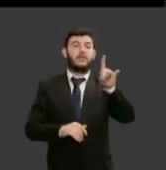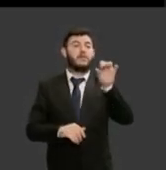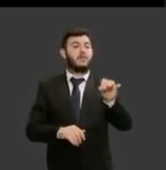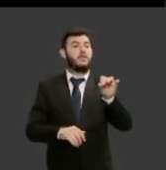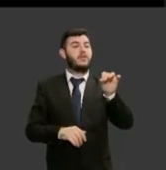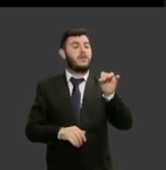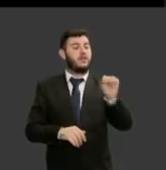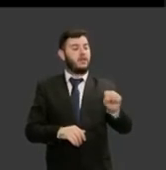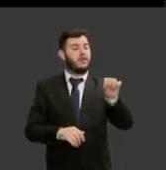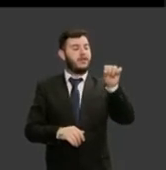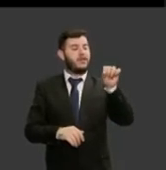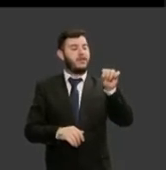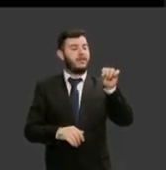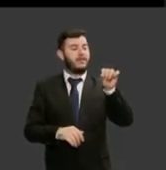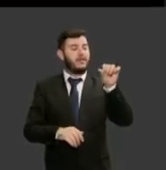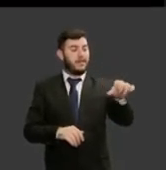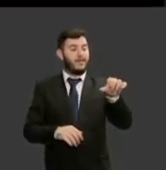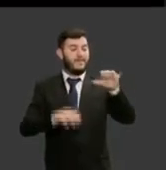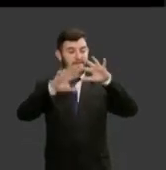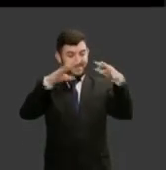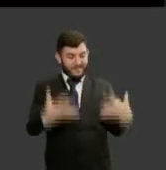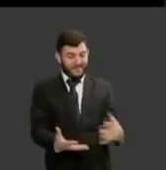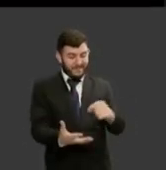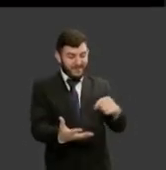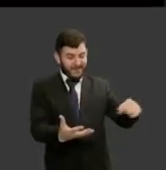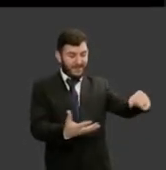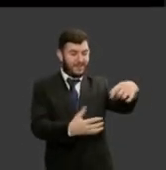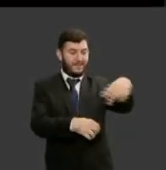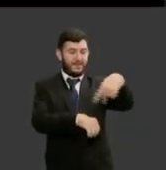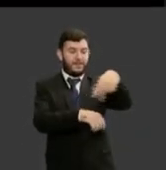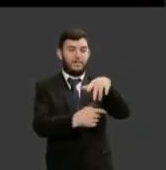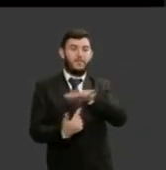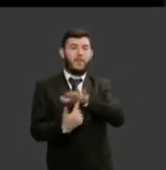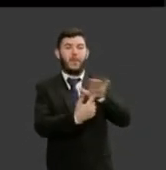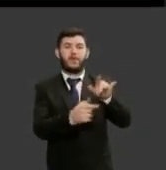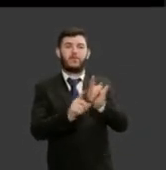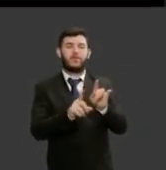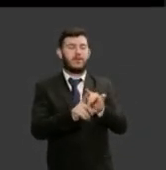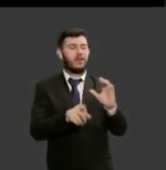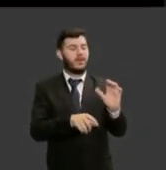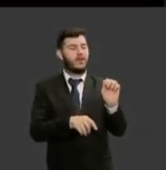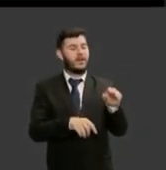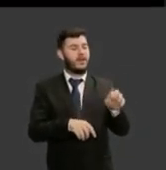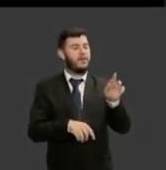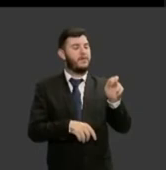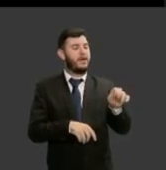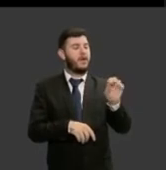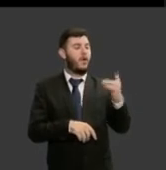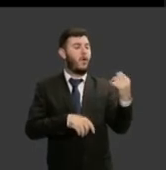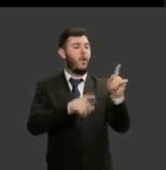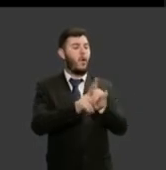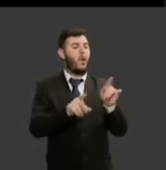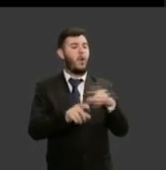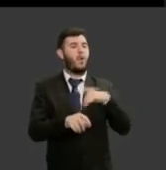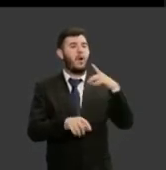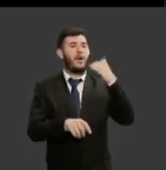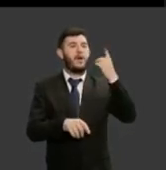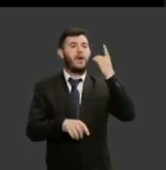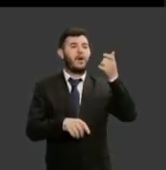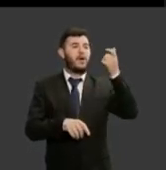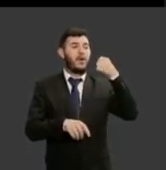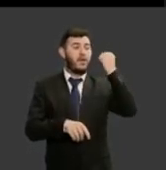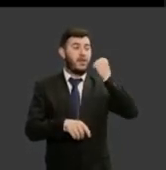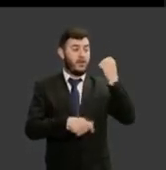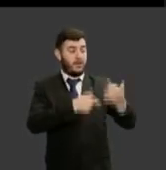sobre presença feminina em câmara baixa ou no parlamento Brasil foi o pior entre países da